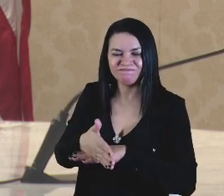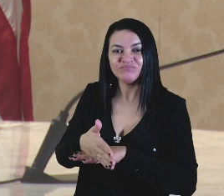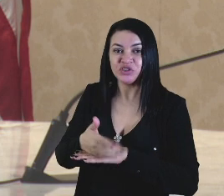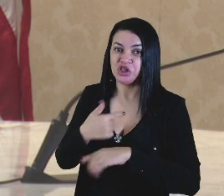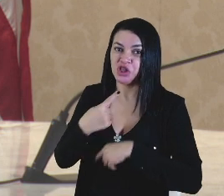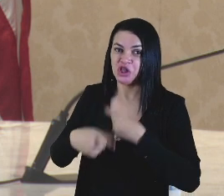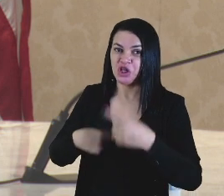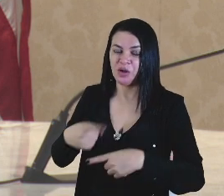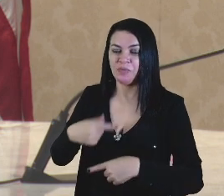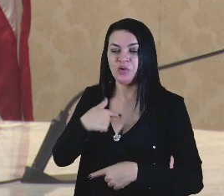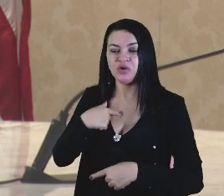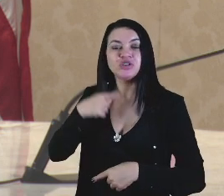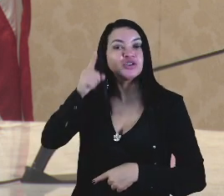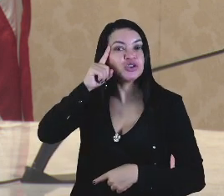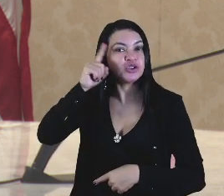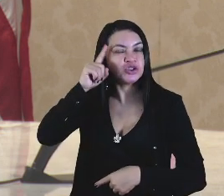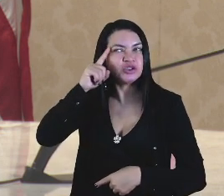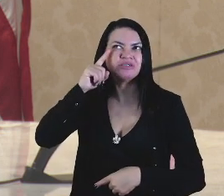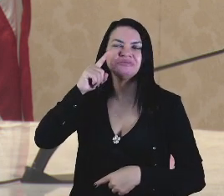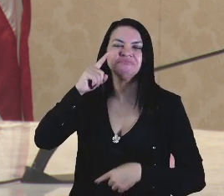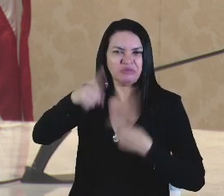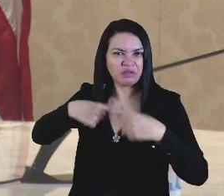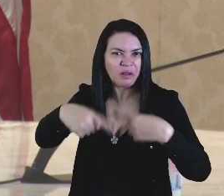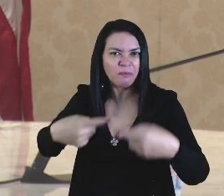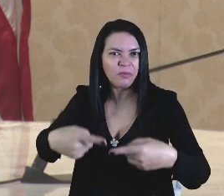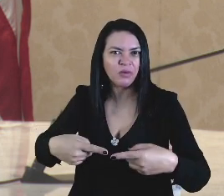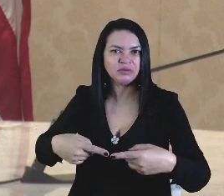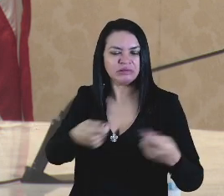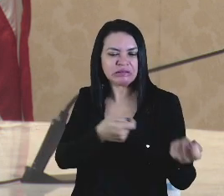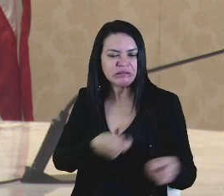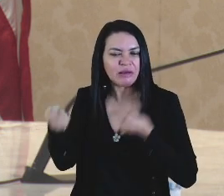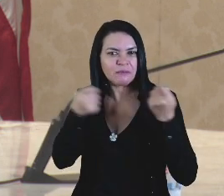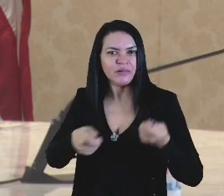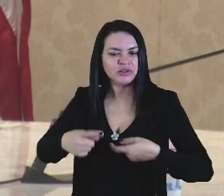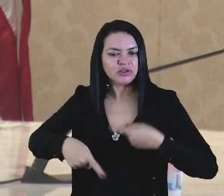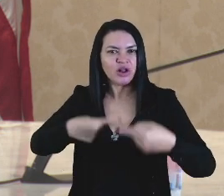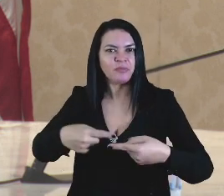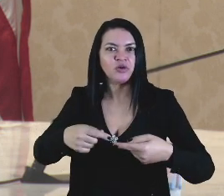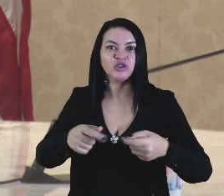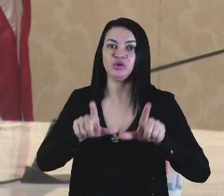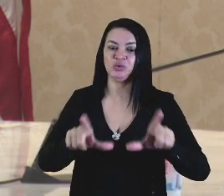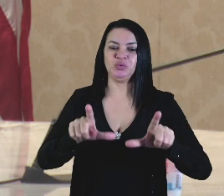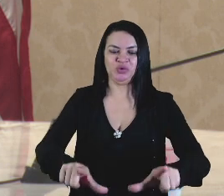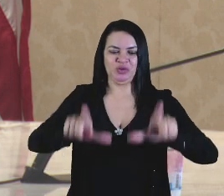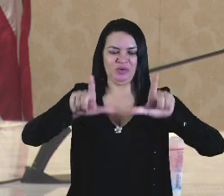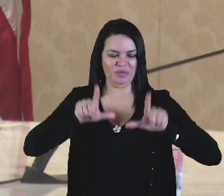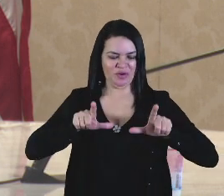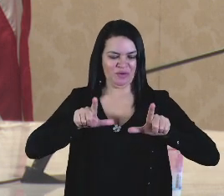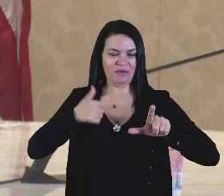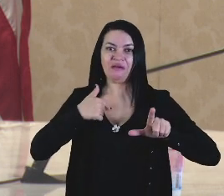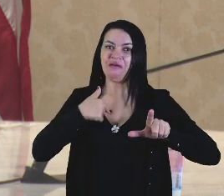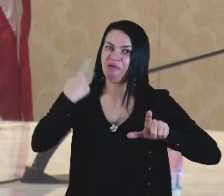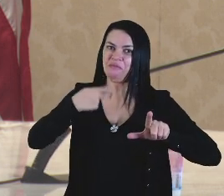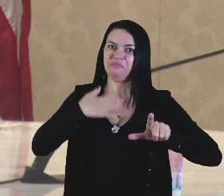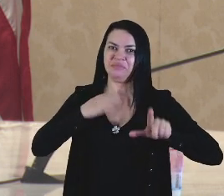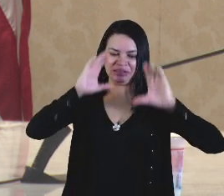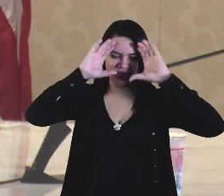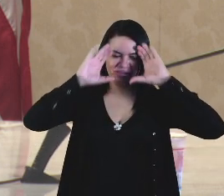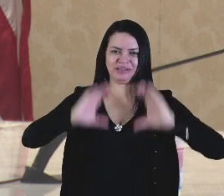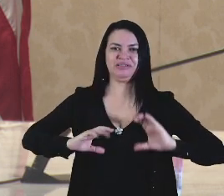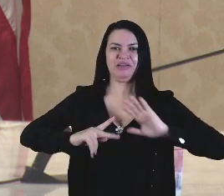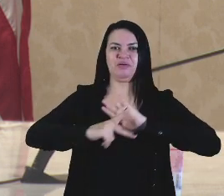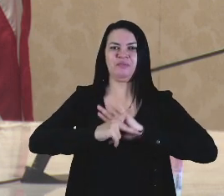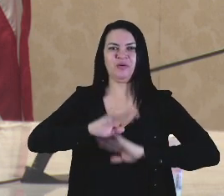recebi, dias depois, semanas depois, o diploma de cidadão honorário de Caxias, então,